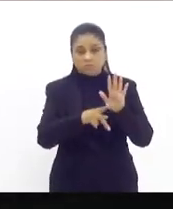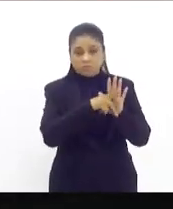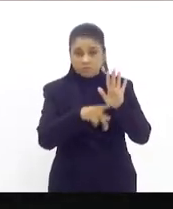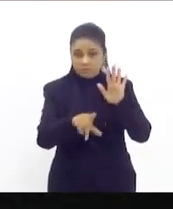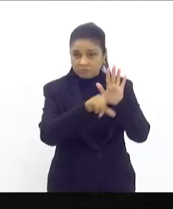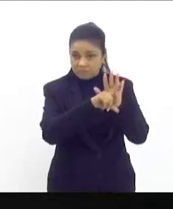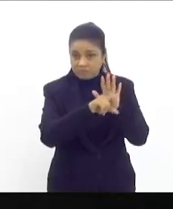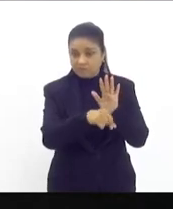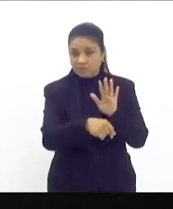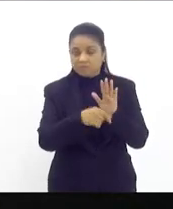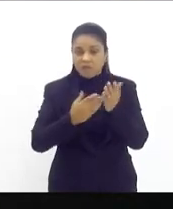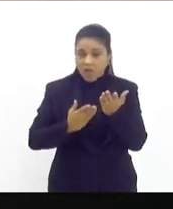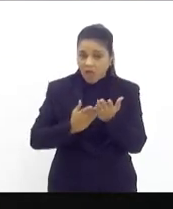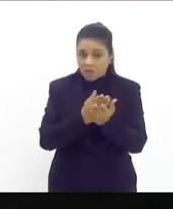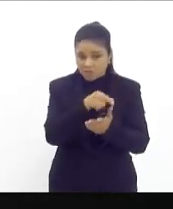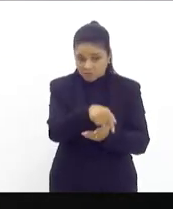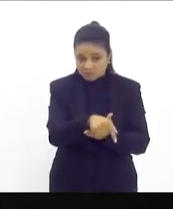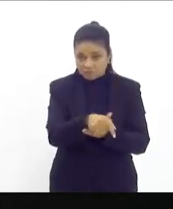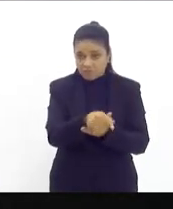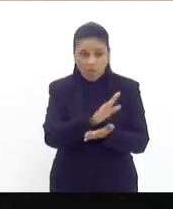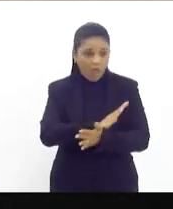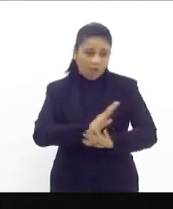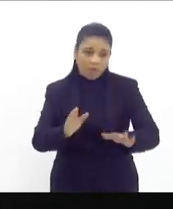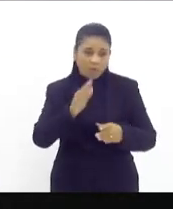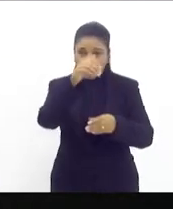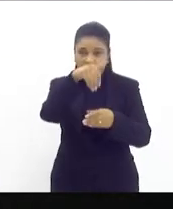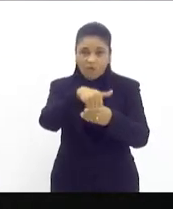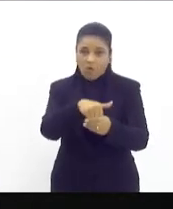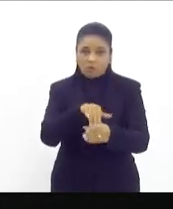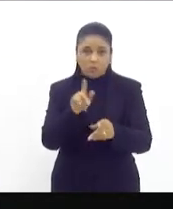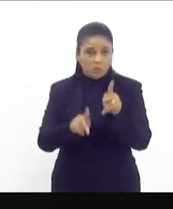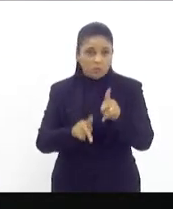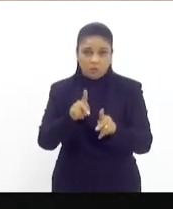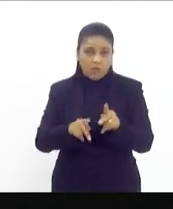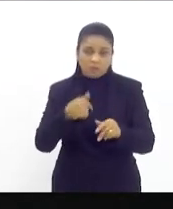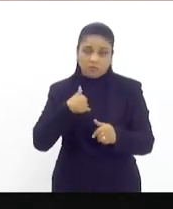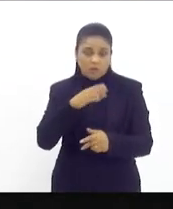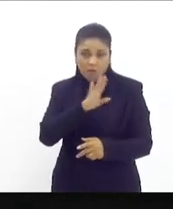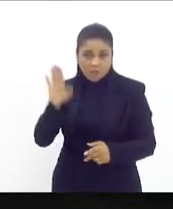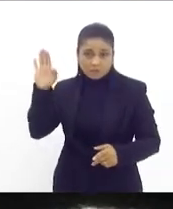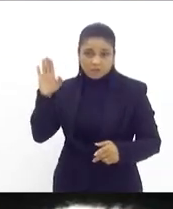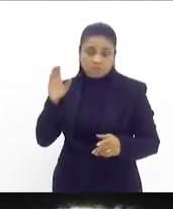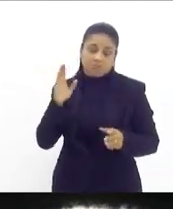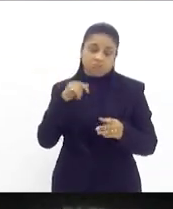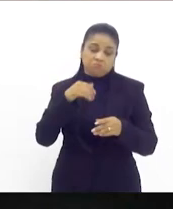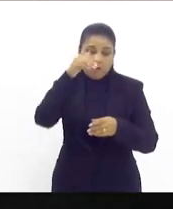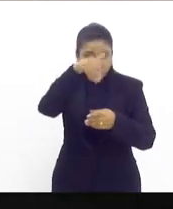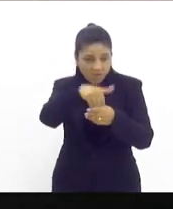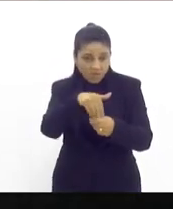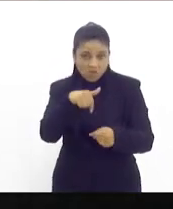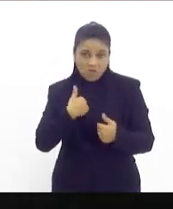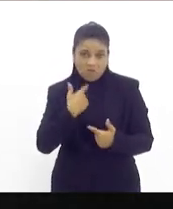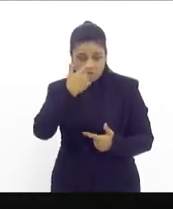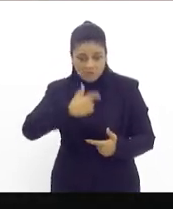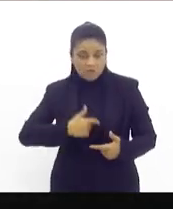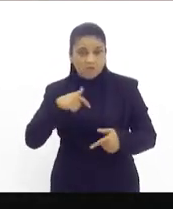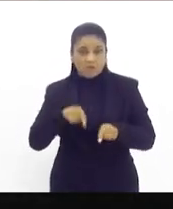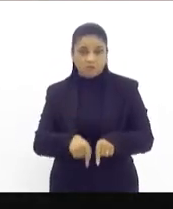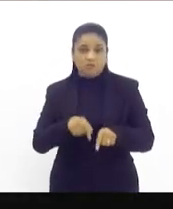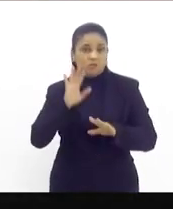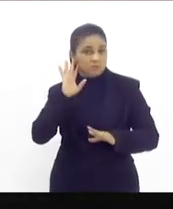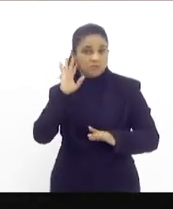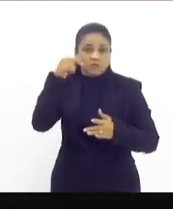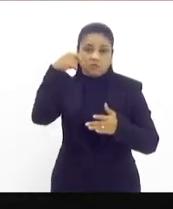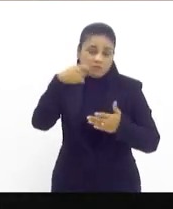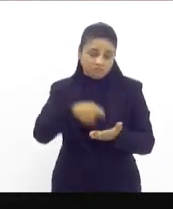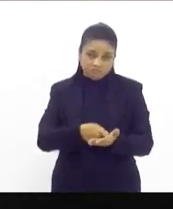casa, depender de... Acabou o voto popular. A gente foi eleito para representar a parcela da população e votar aqui dentro. Se as nossas